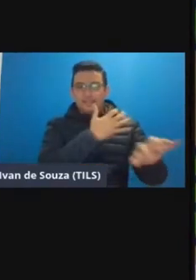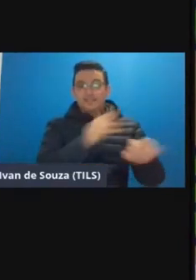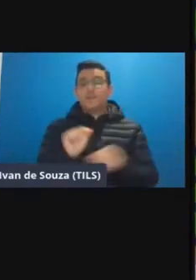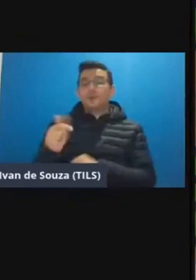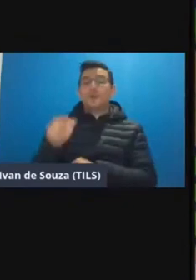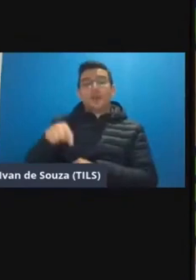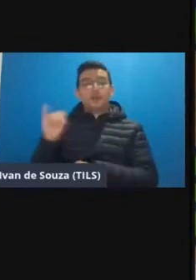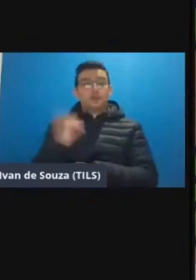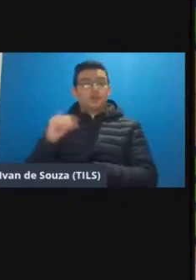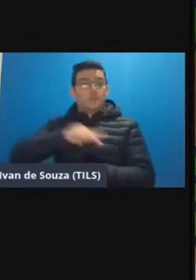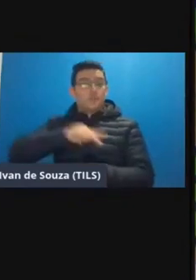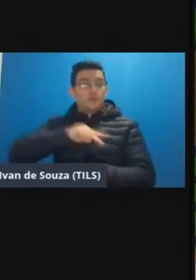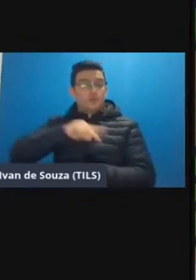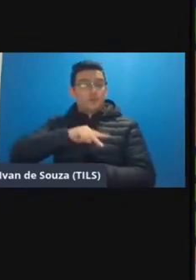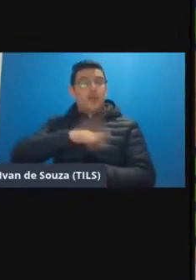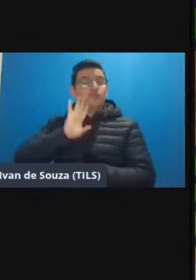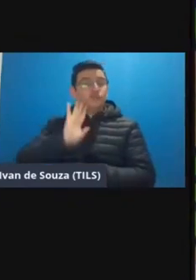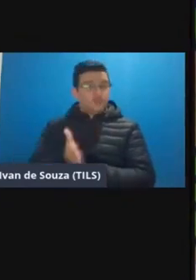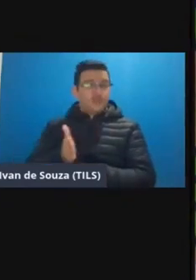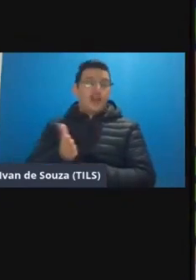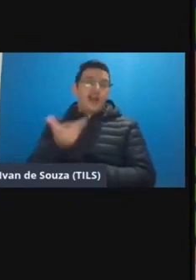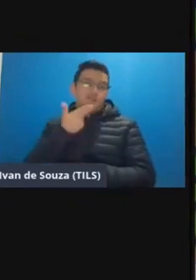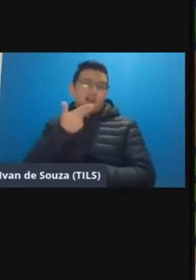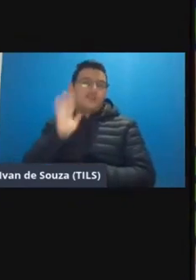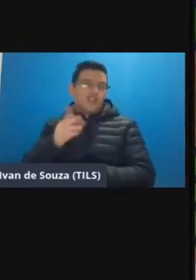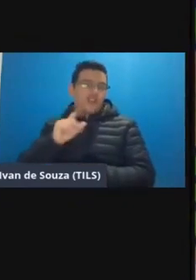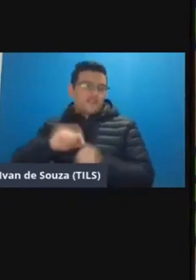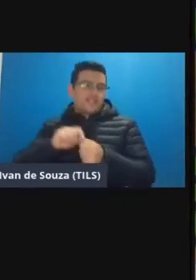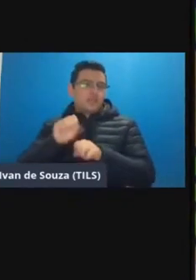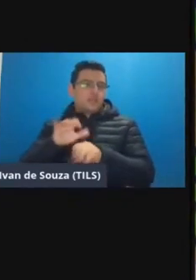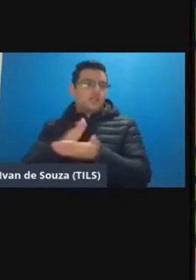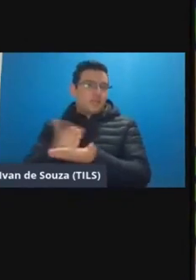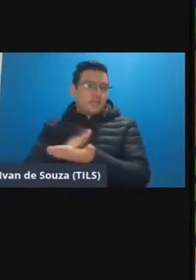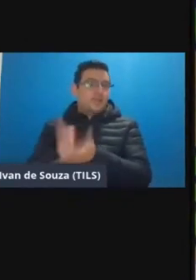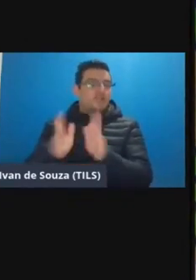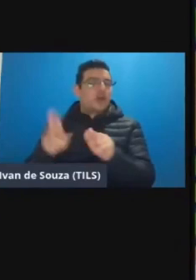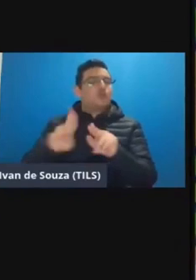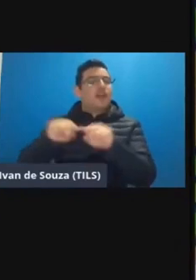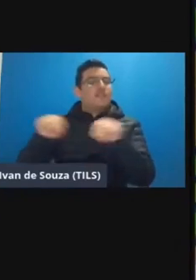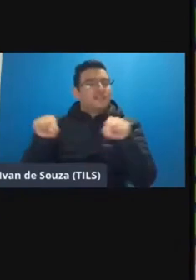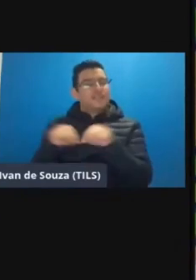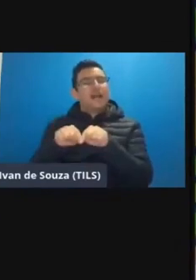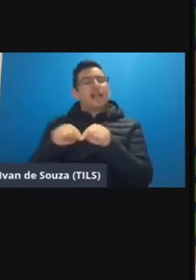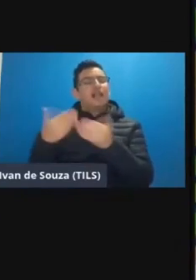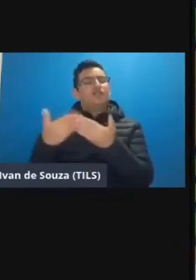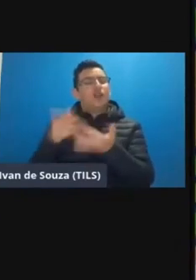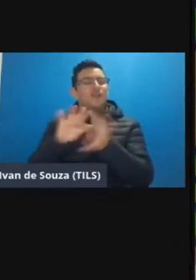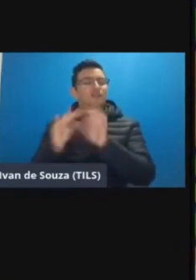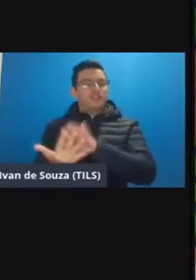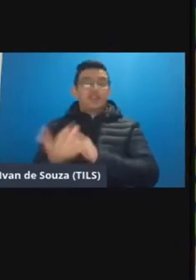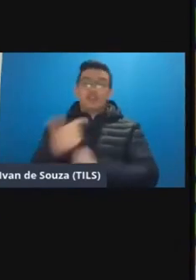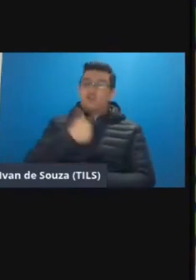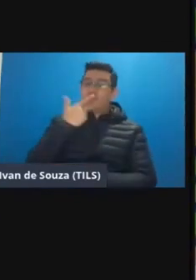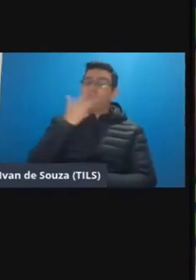instituição privada que já dizia que fazia educação híbrida que utilizava sala de aula invertida as metodologias ativas e aí eu falei